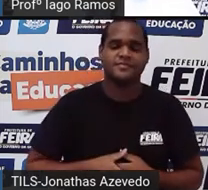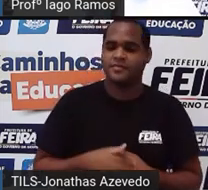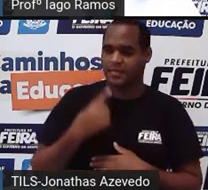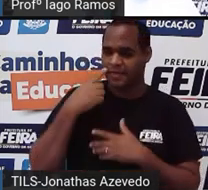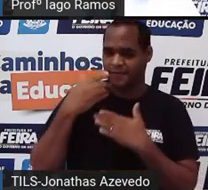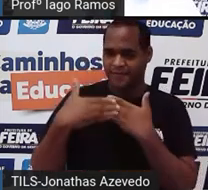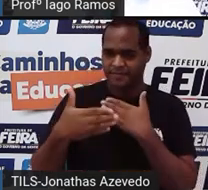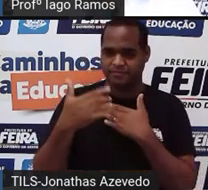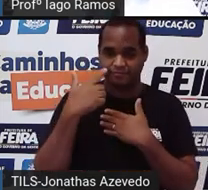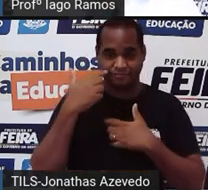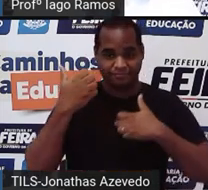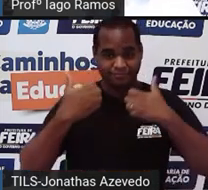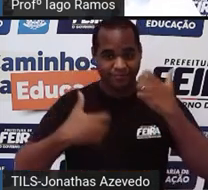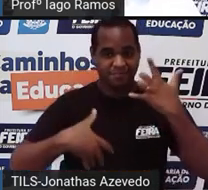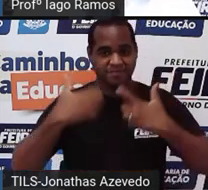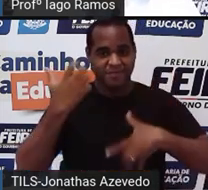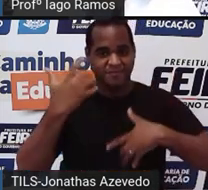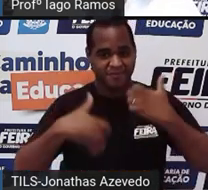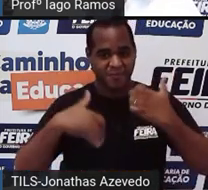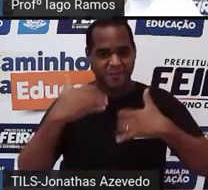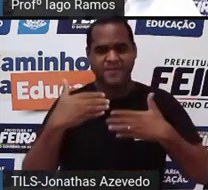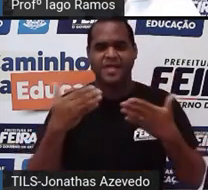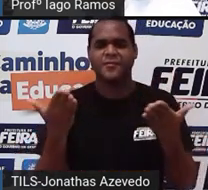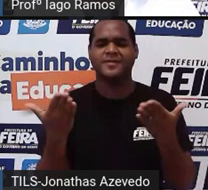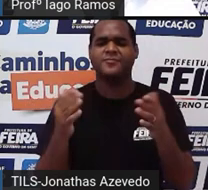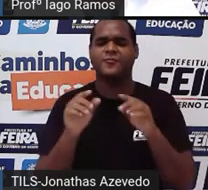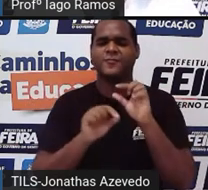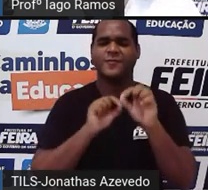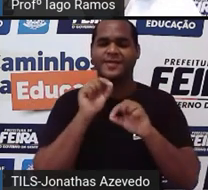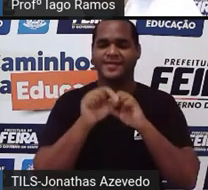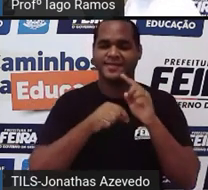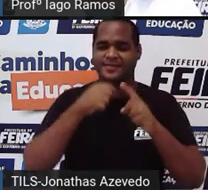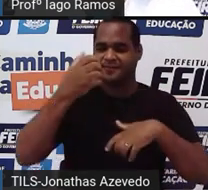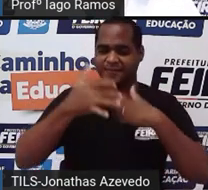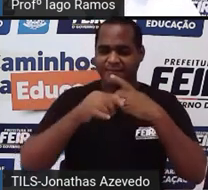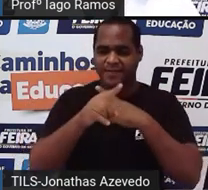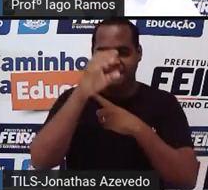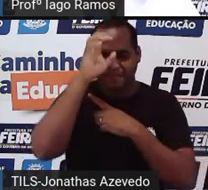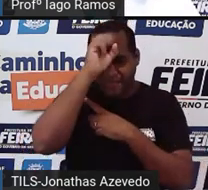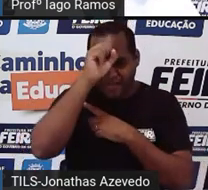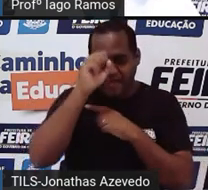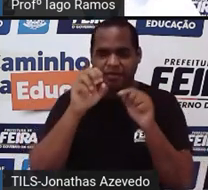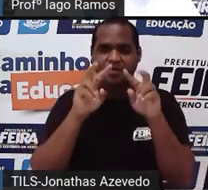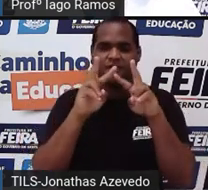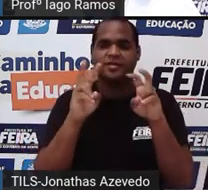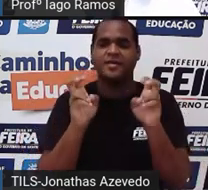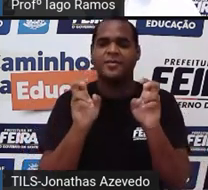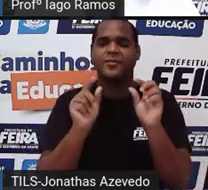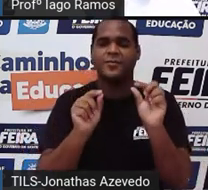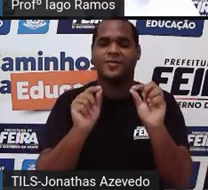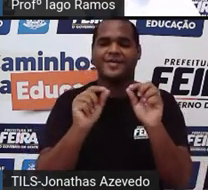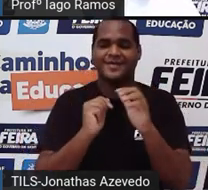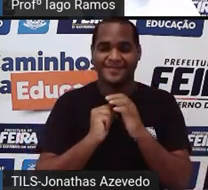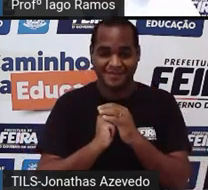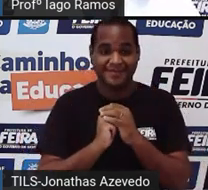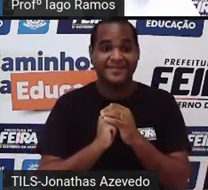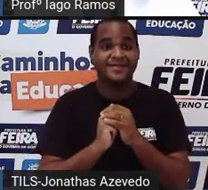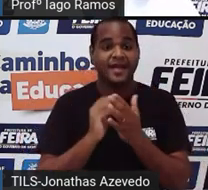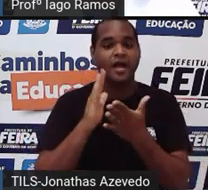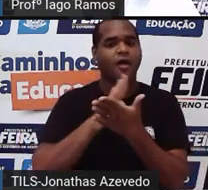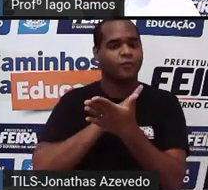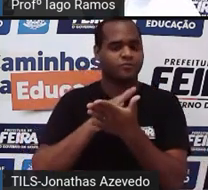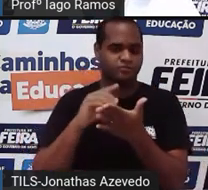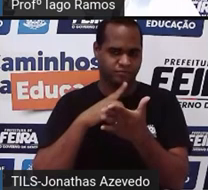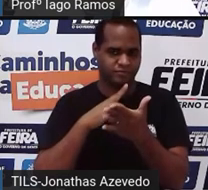passado esse momento de apresentação, o que é que a gente tem para aprender nessa aula, tá bom? Tem algumas coisas